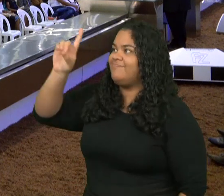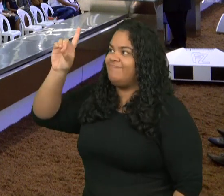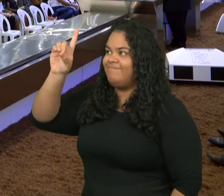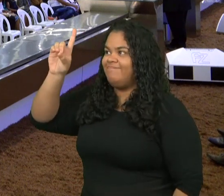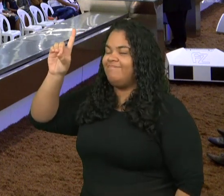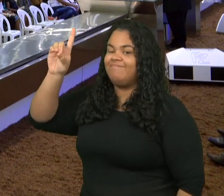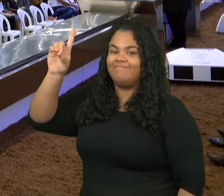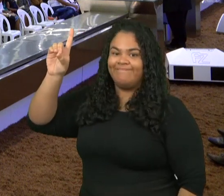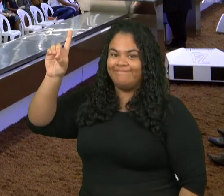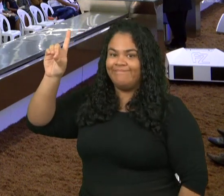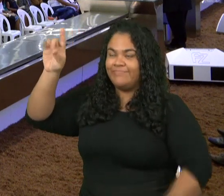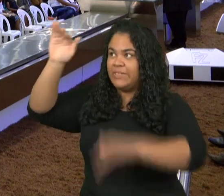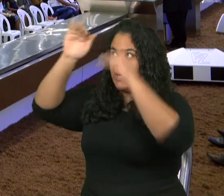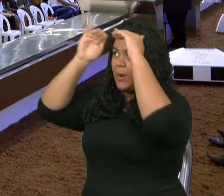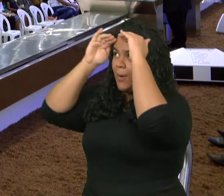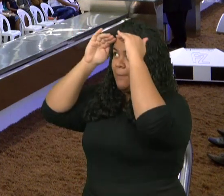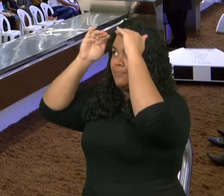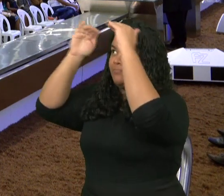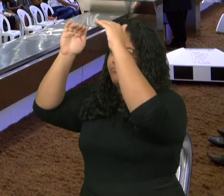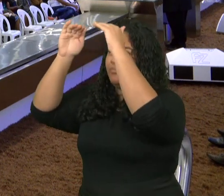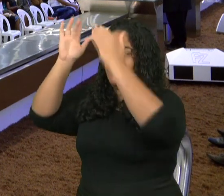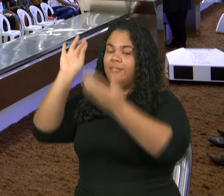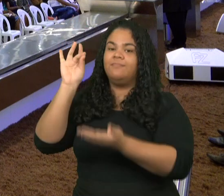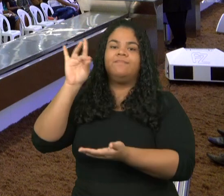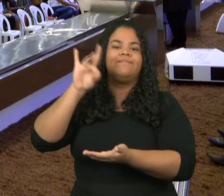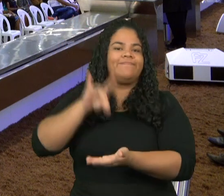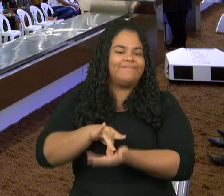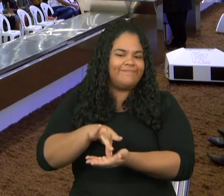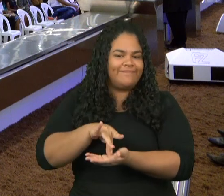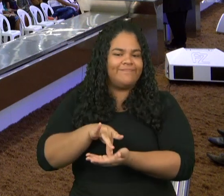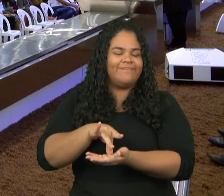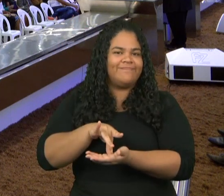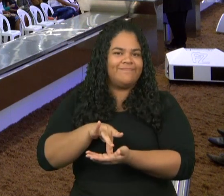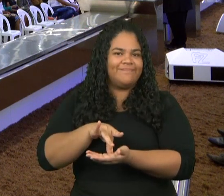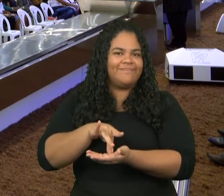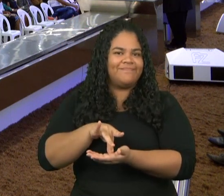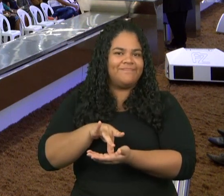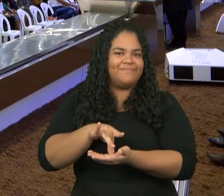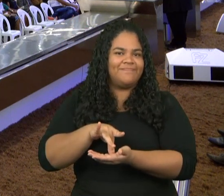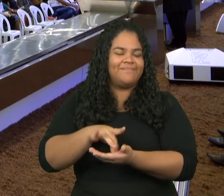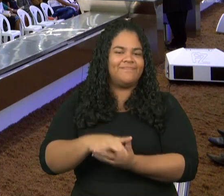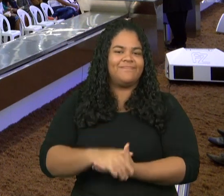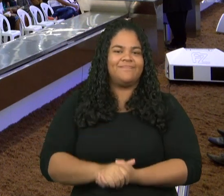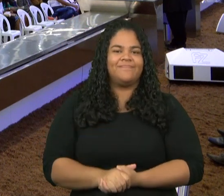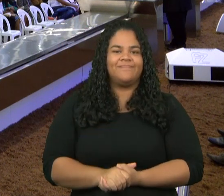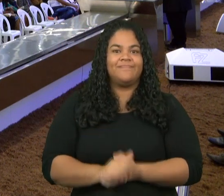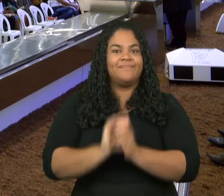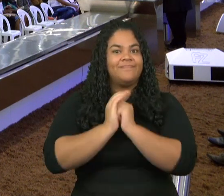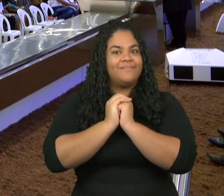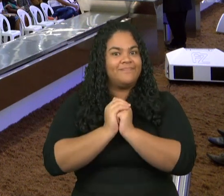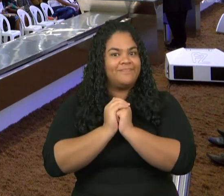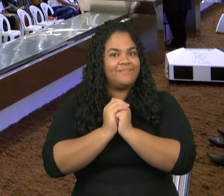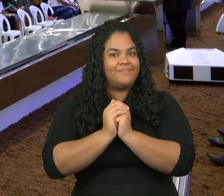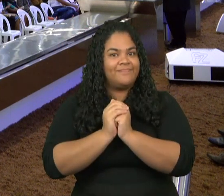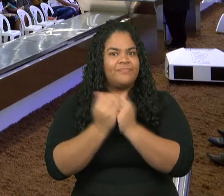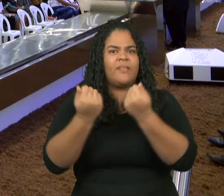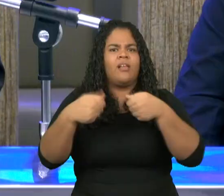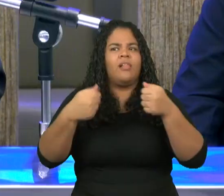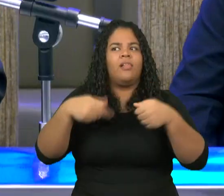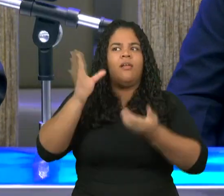sinceridade e com verdade não é sinceridade é